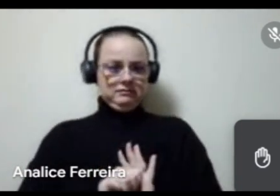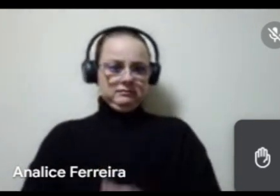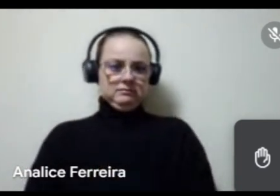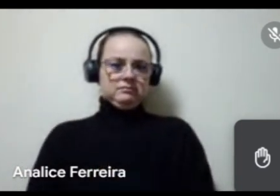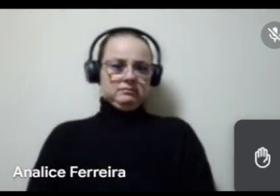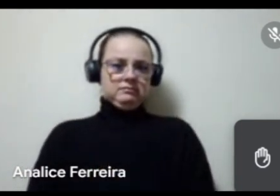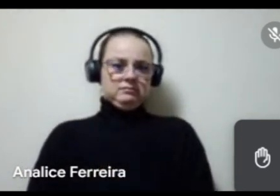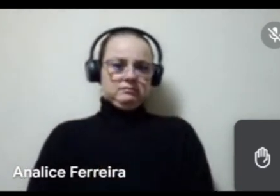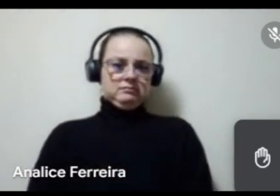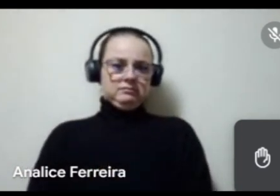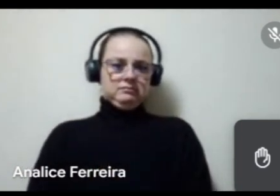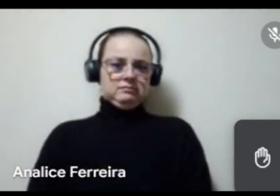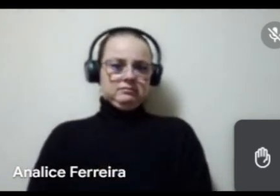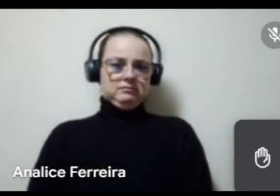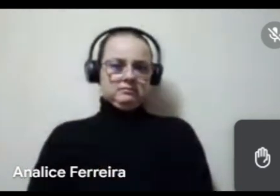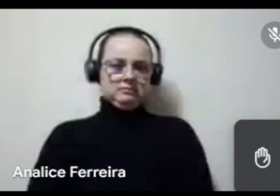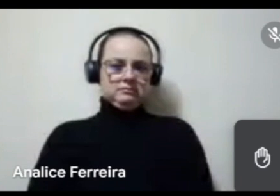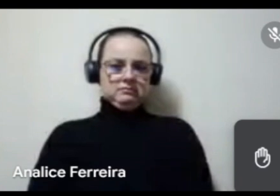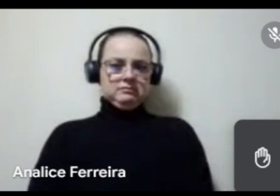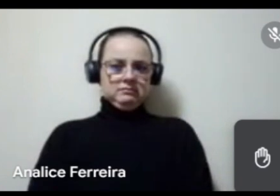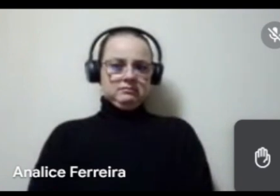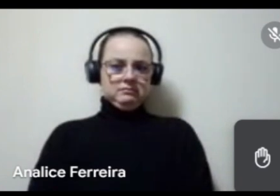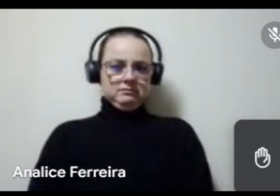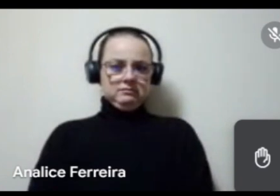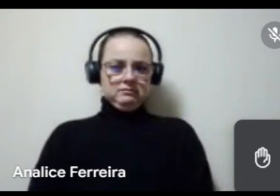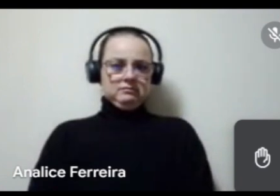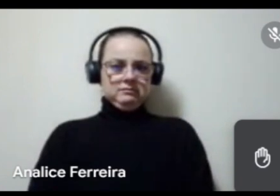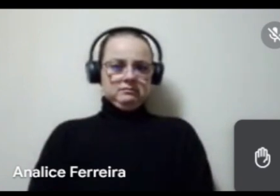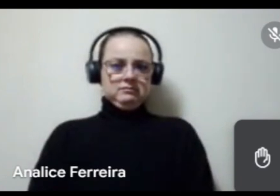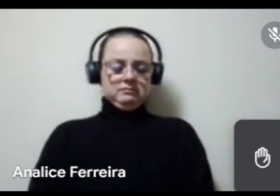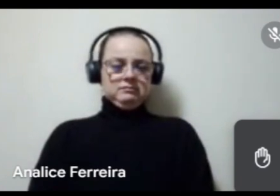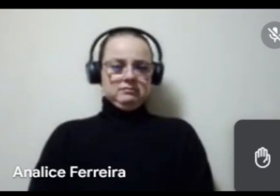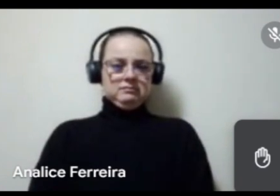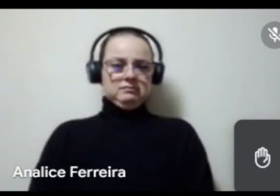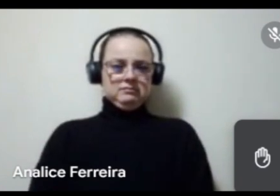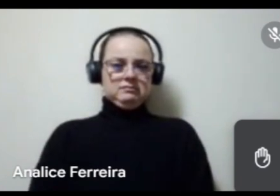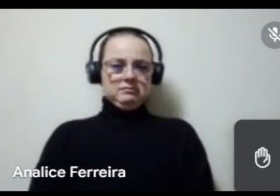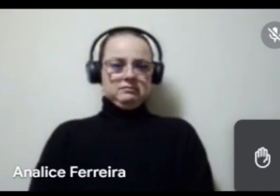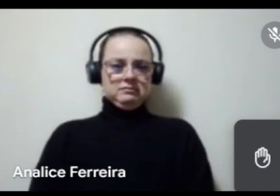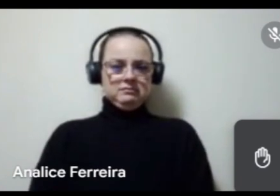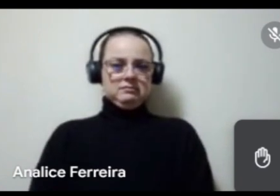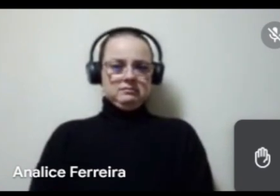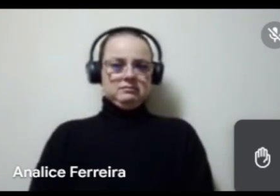Celito, levantou a mão agora. Depois que eu falaram a